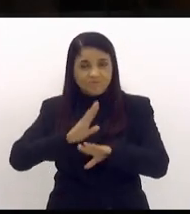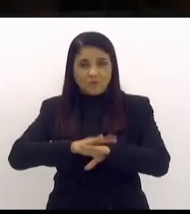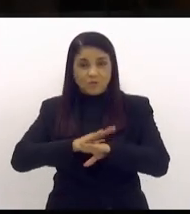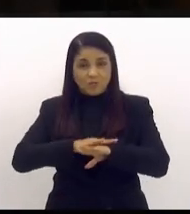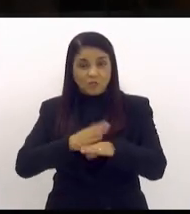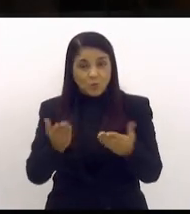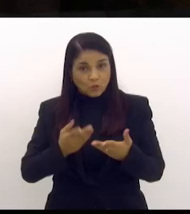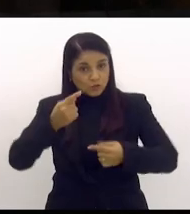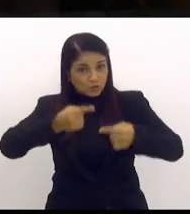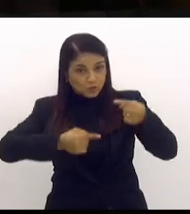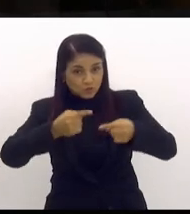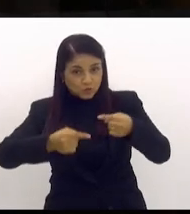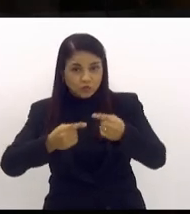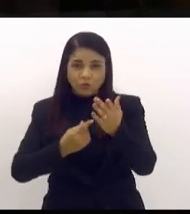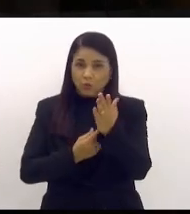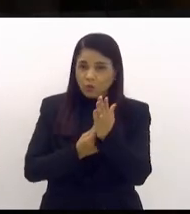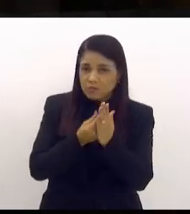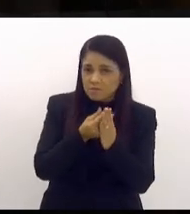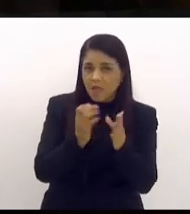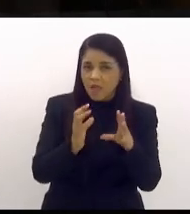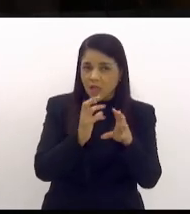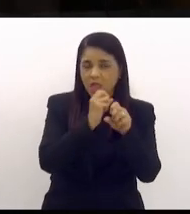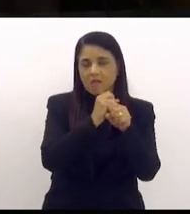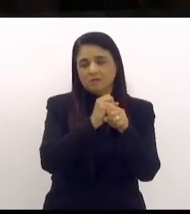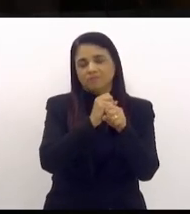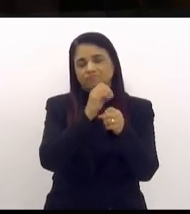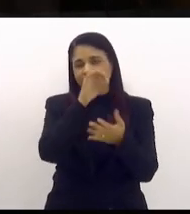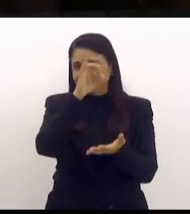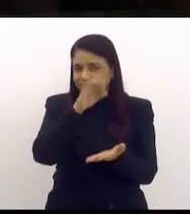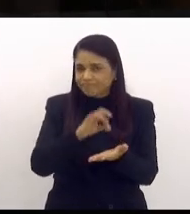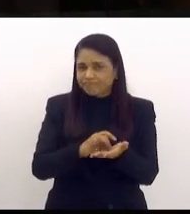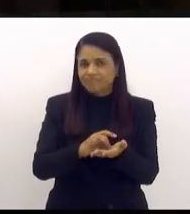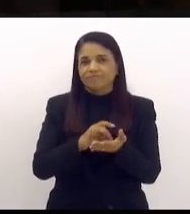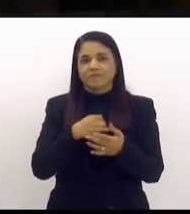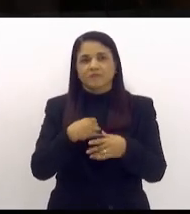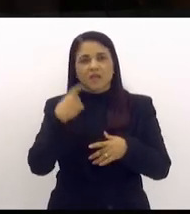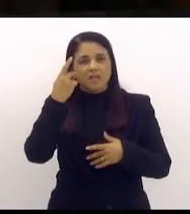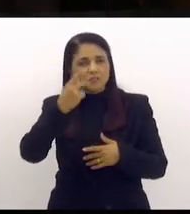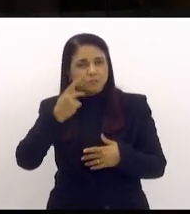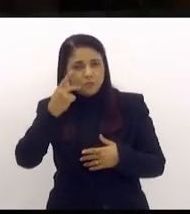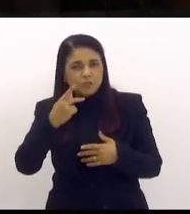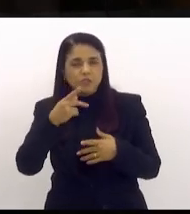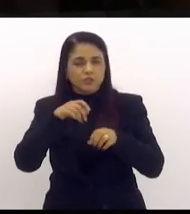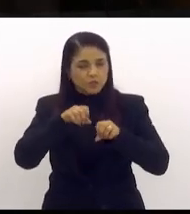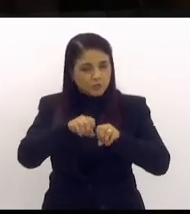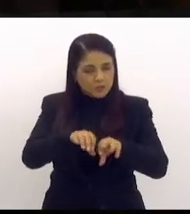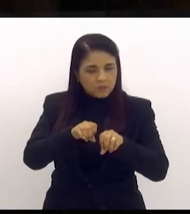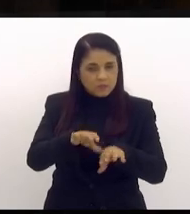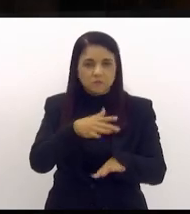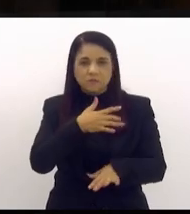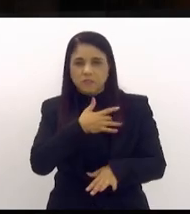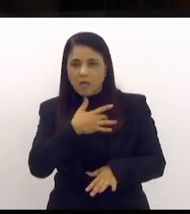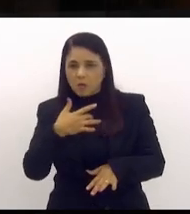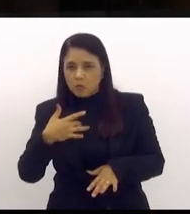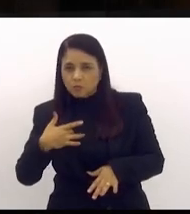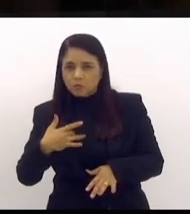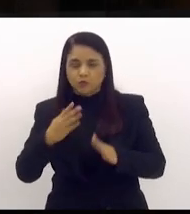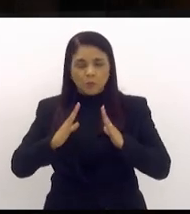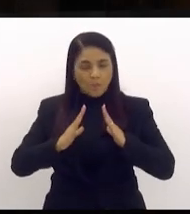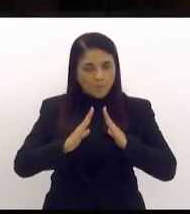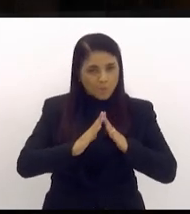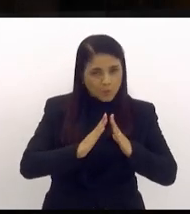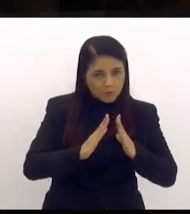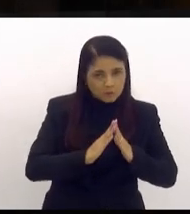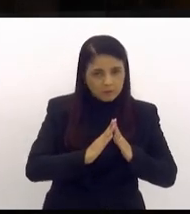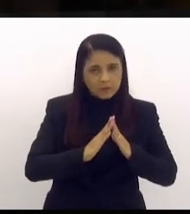discutindo mais seriamente o orçamento, discutir seriamente as políticas de educação, de saúde, de moradia,